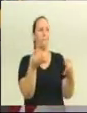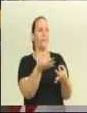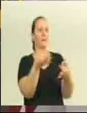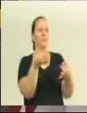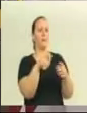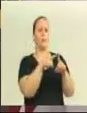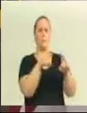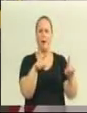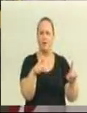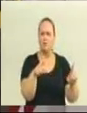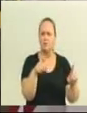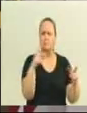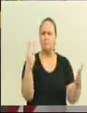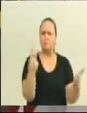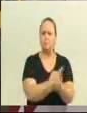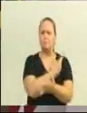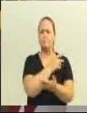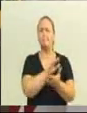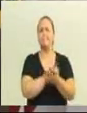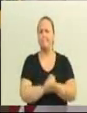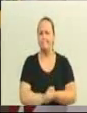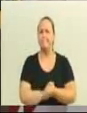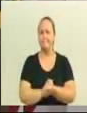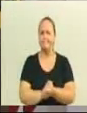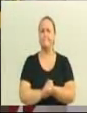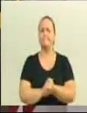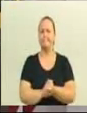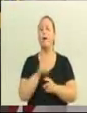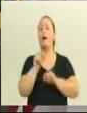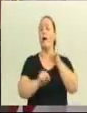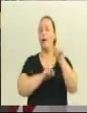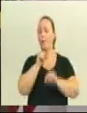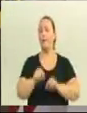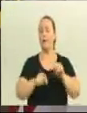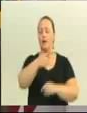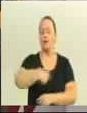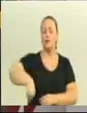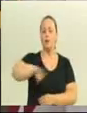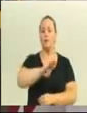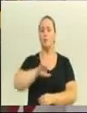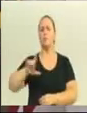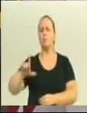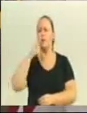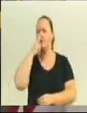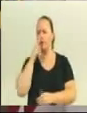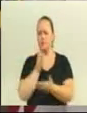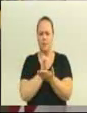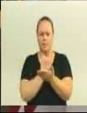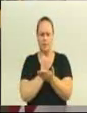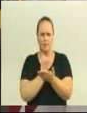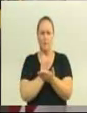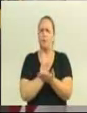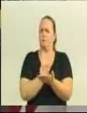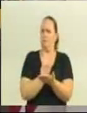Faz parte daquela cidade que a nossa querida Blumenau está dividida, vereador Vanelei de Oliveira.